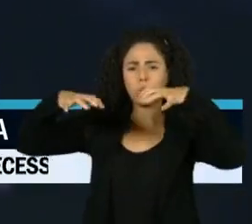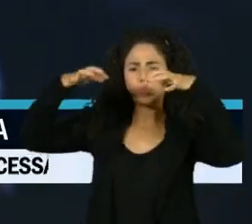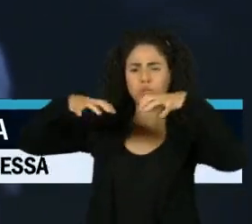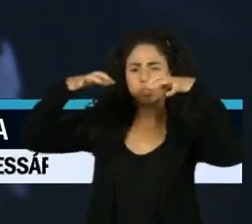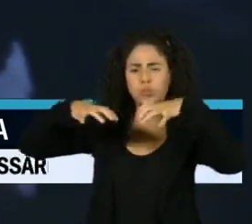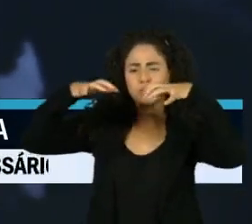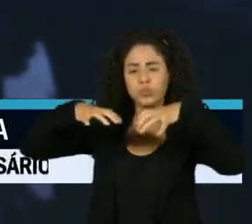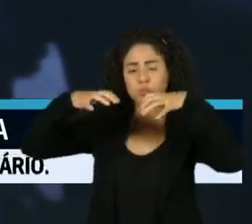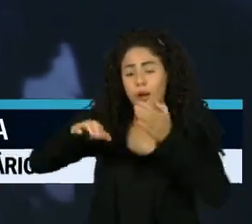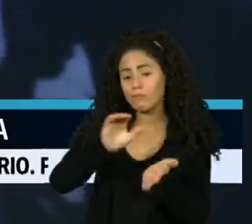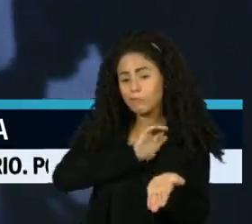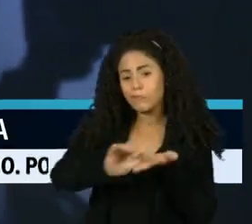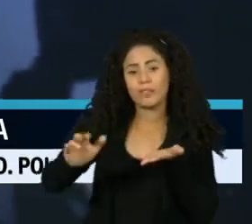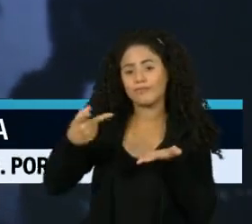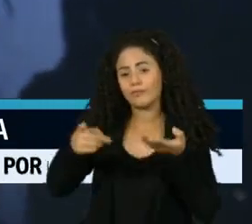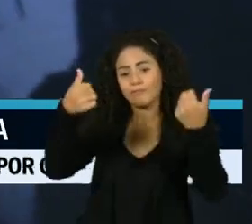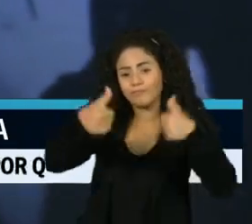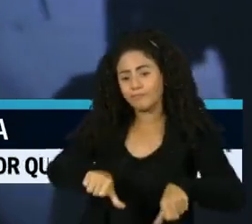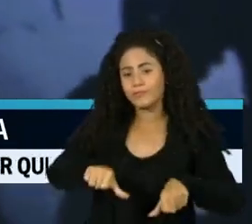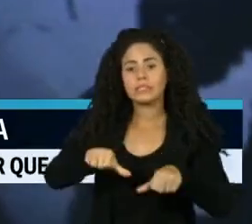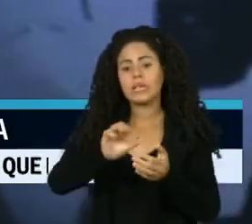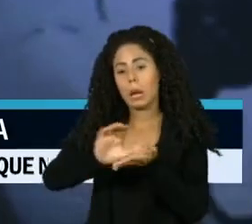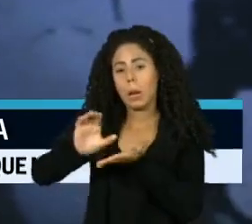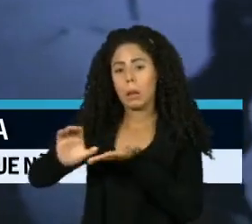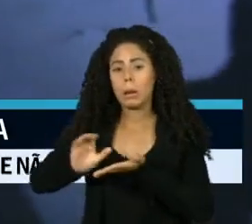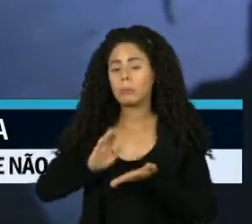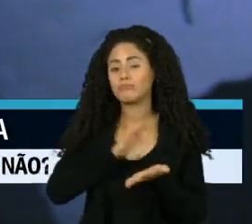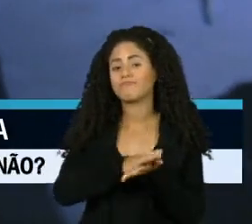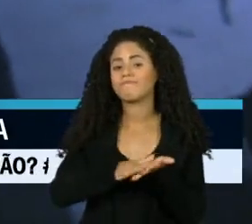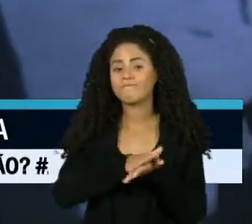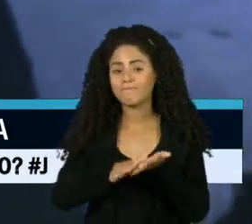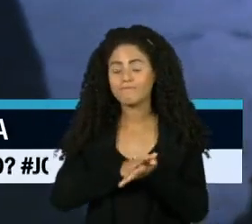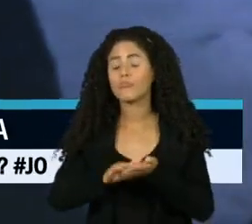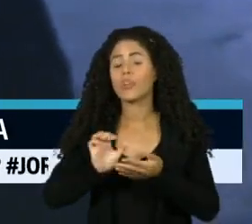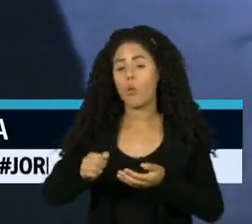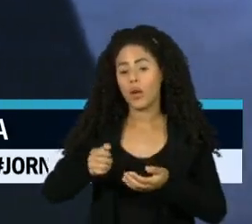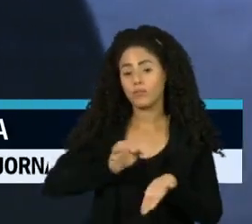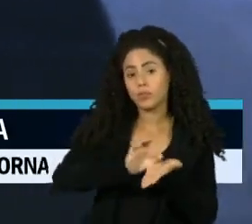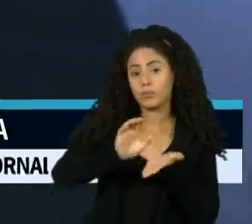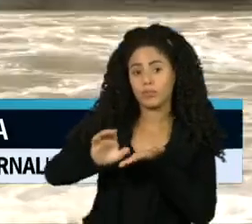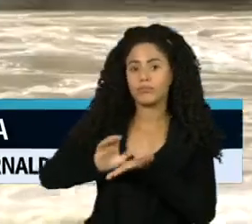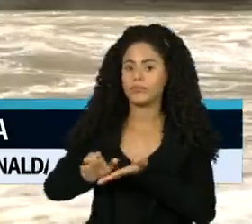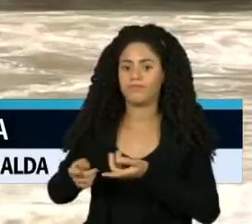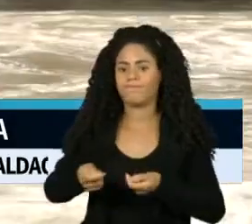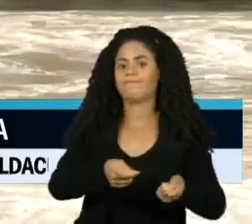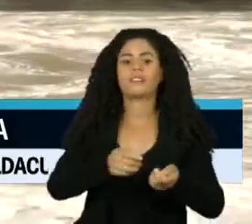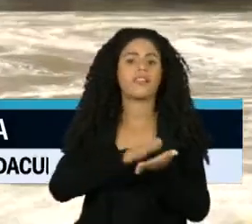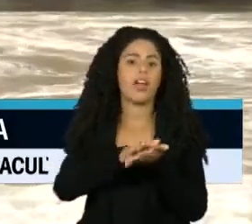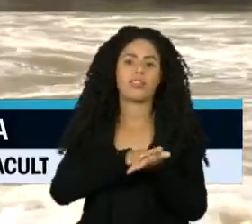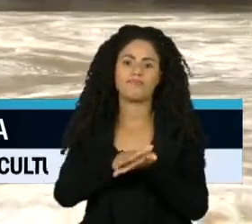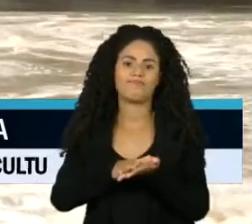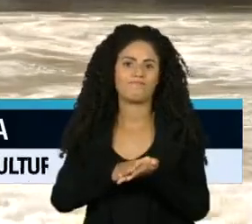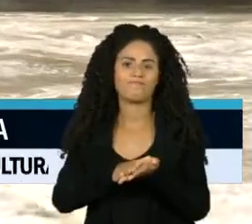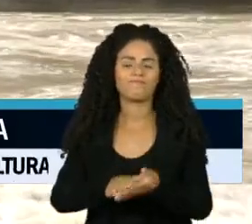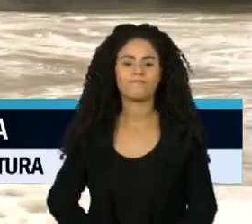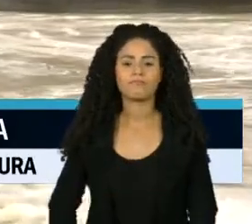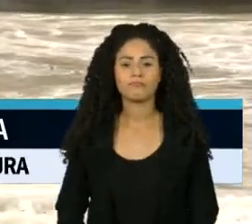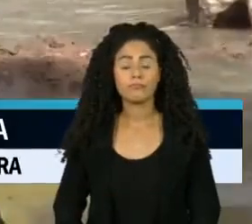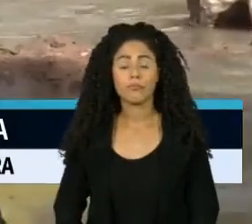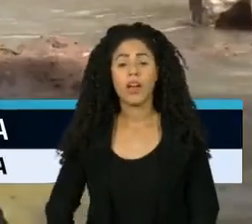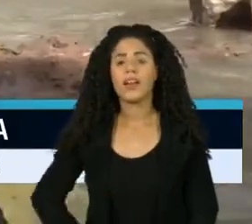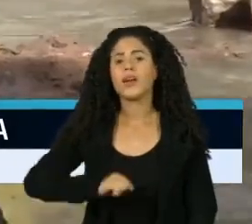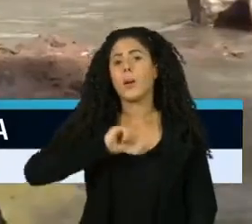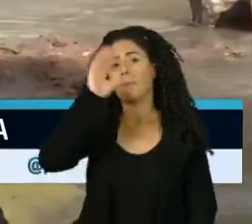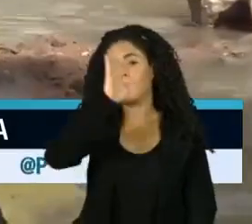e os recursos federais para prevenção em áreas de risco. Segundo o Estado, o dinheiro não chegou. Enquanto o país